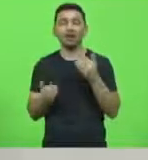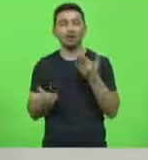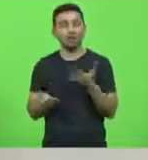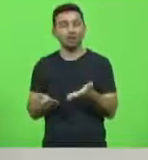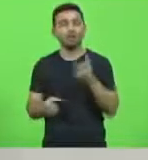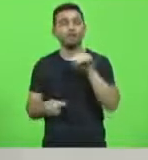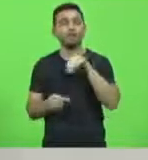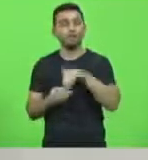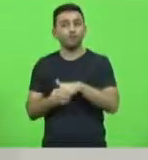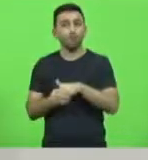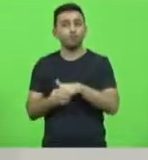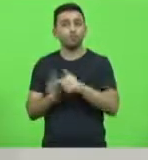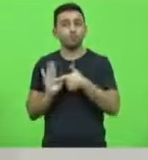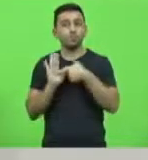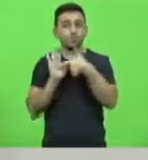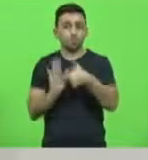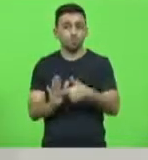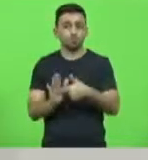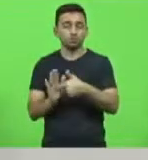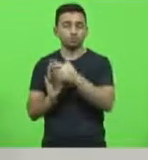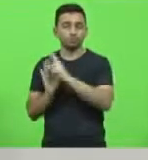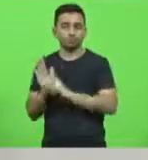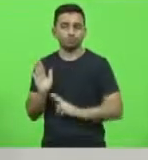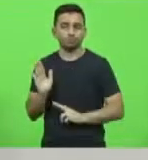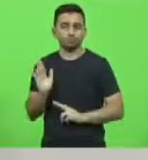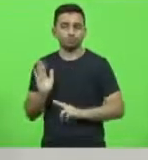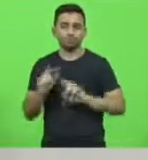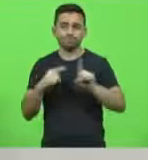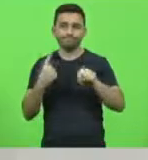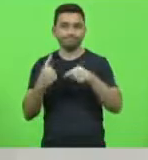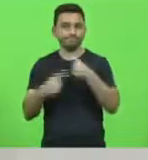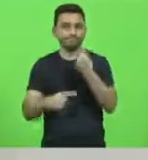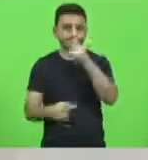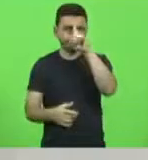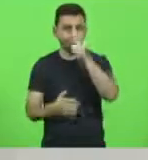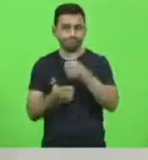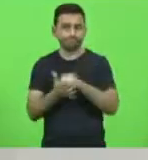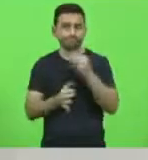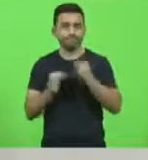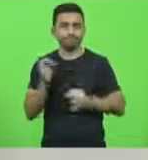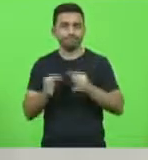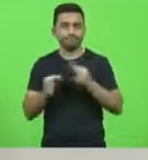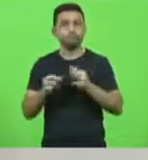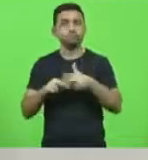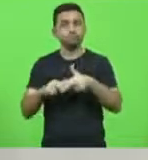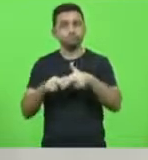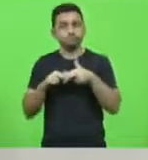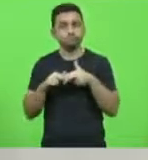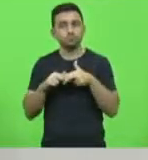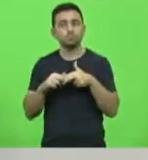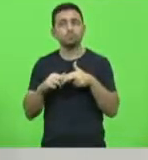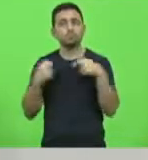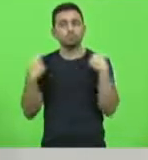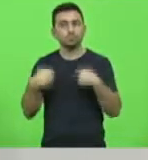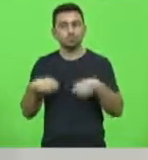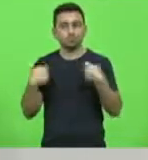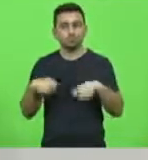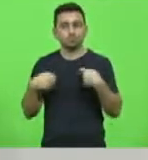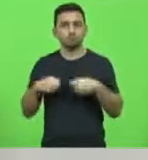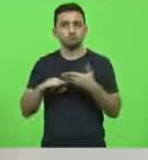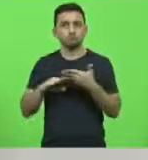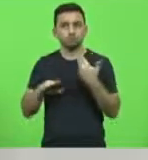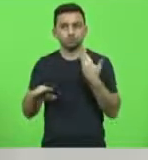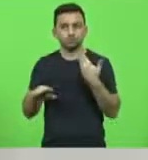apresentado pelo então relator não coadunava com a decisão judicial e, por esta razão, deveria ser rechaçado.